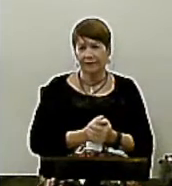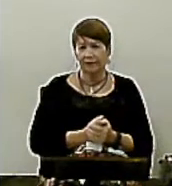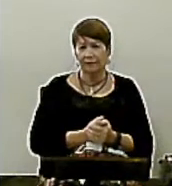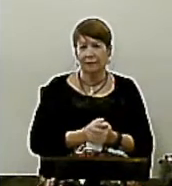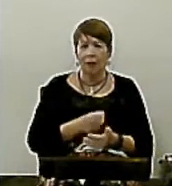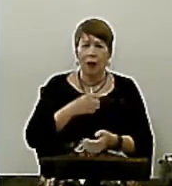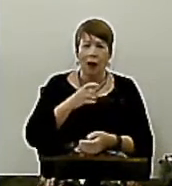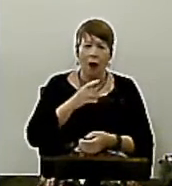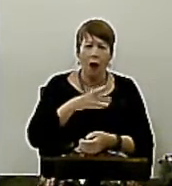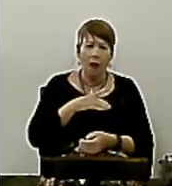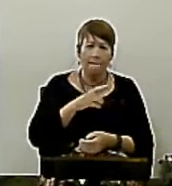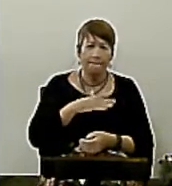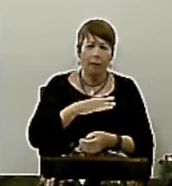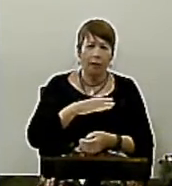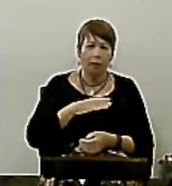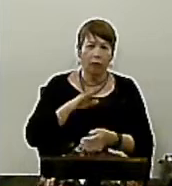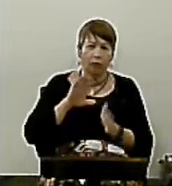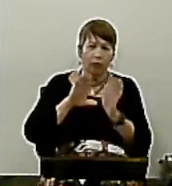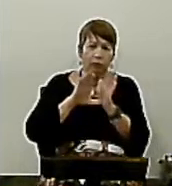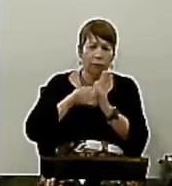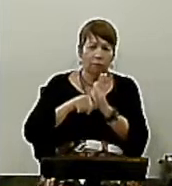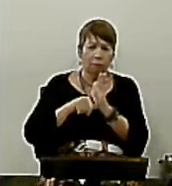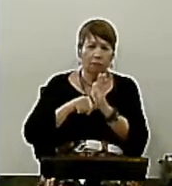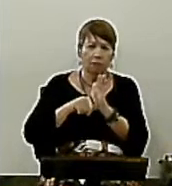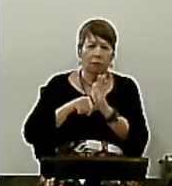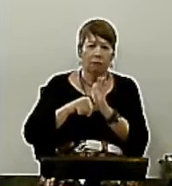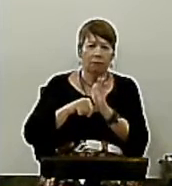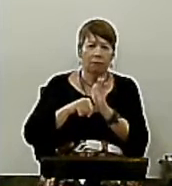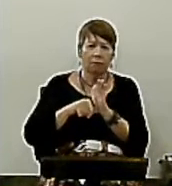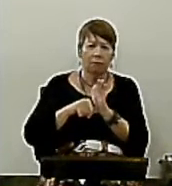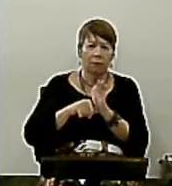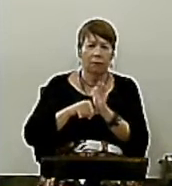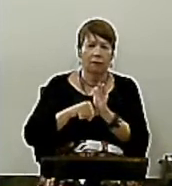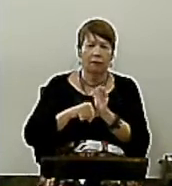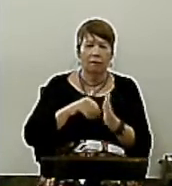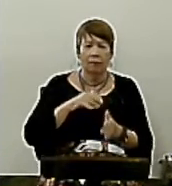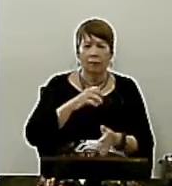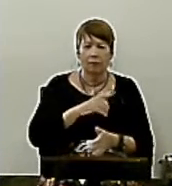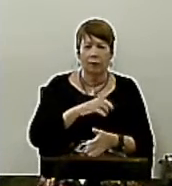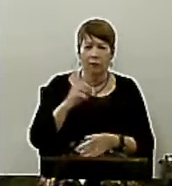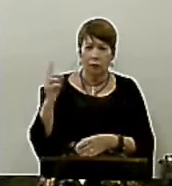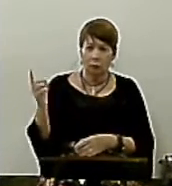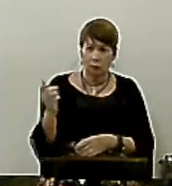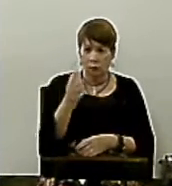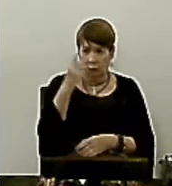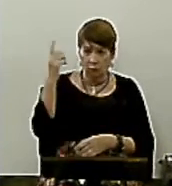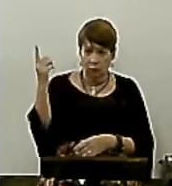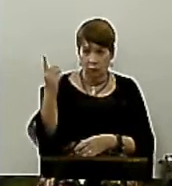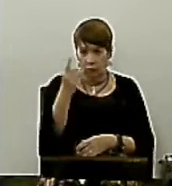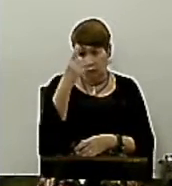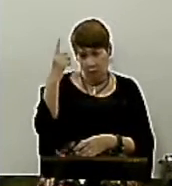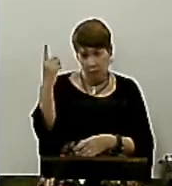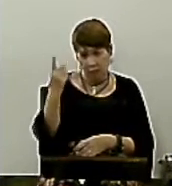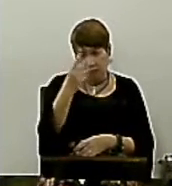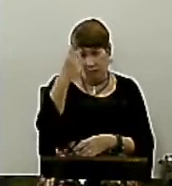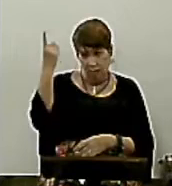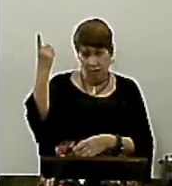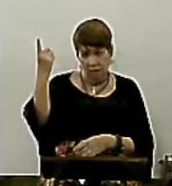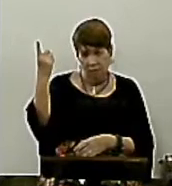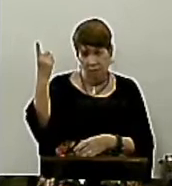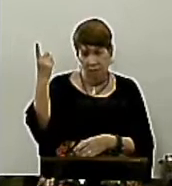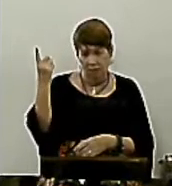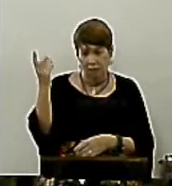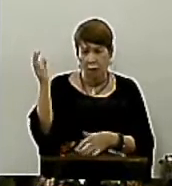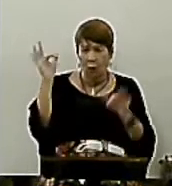Medo do assalto Na próxima esquina Medo de ficar sozinho De ser aquele que vai morrer por